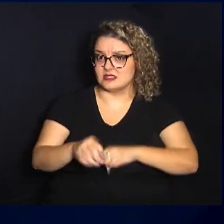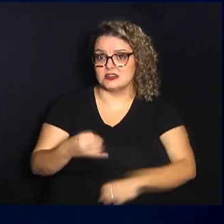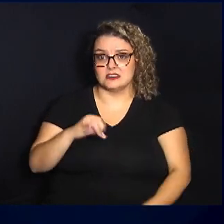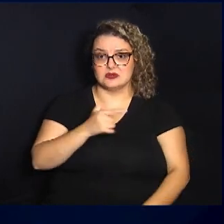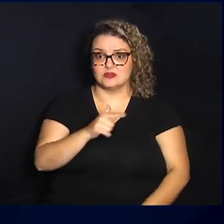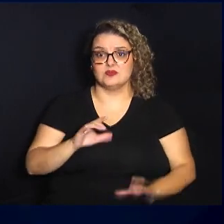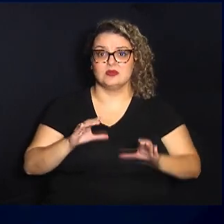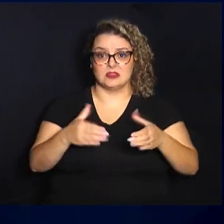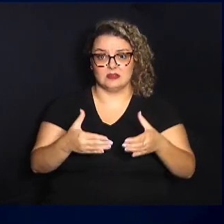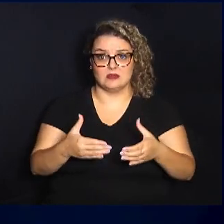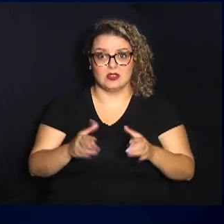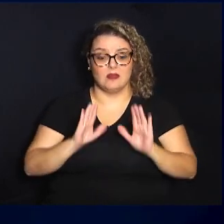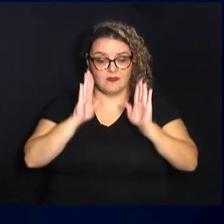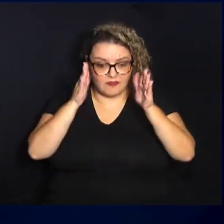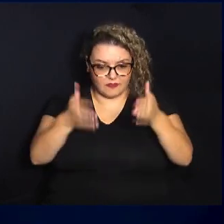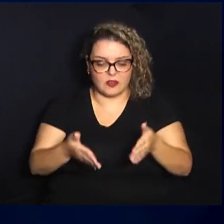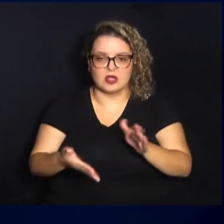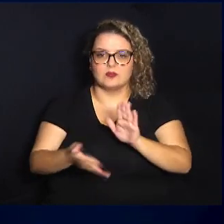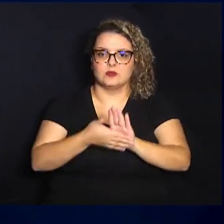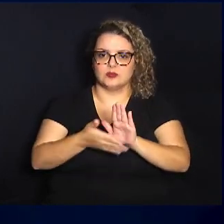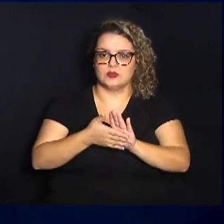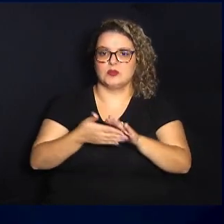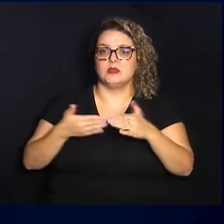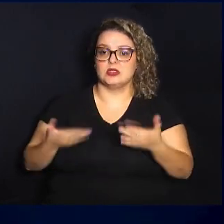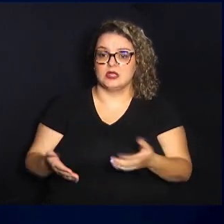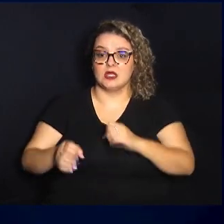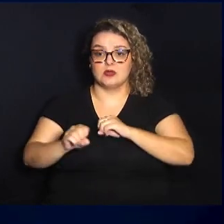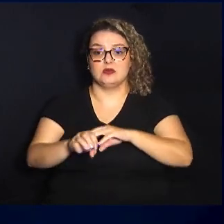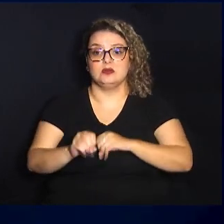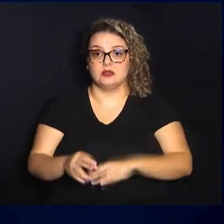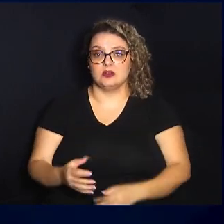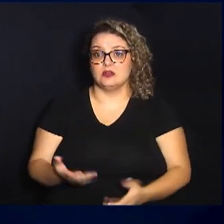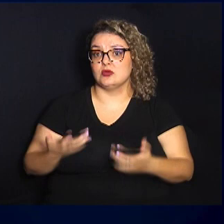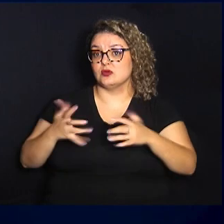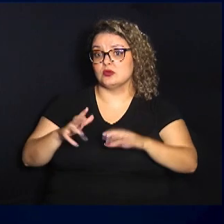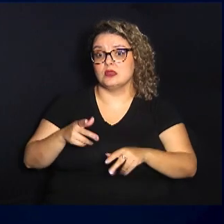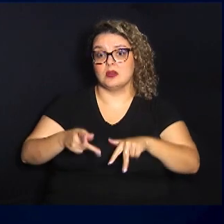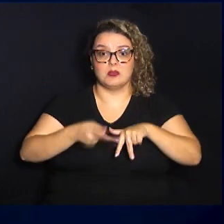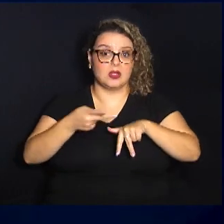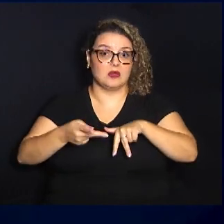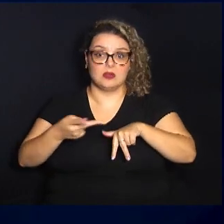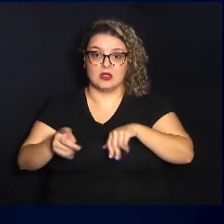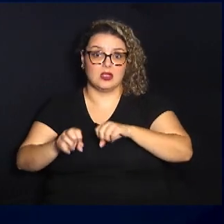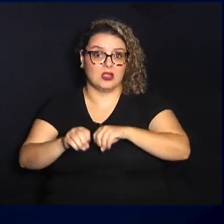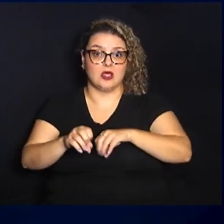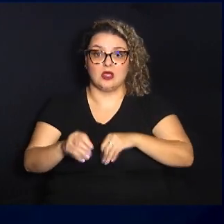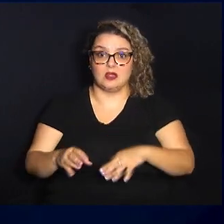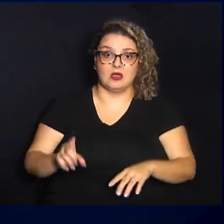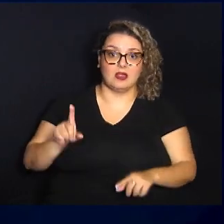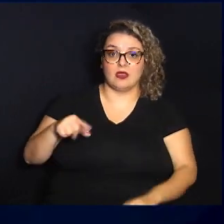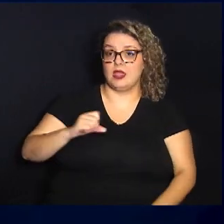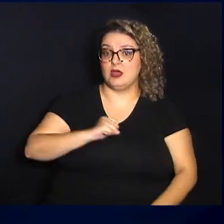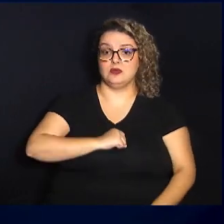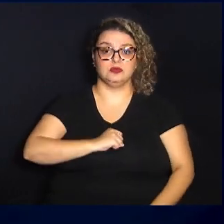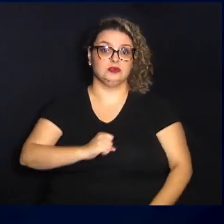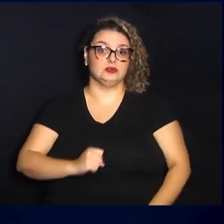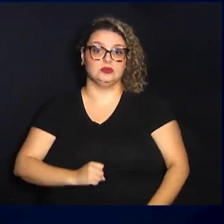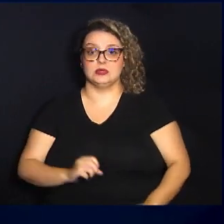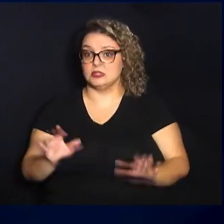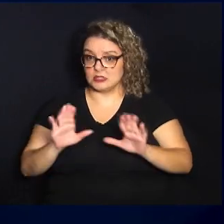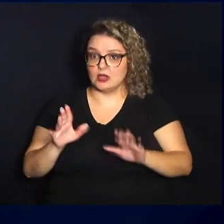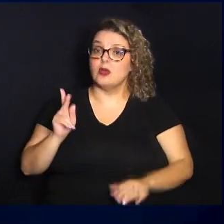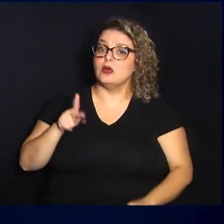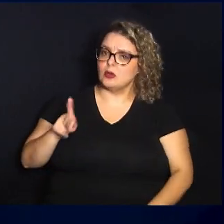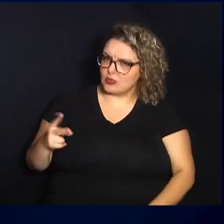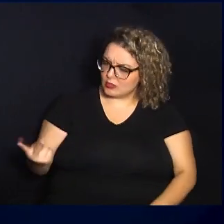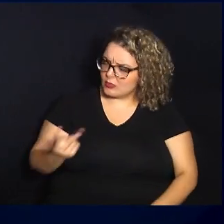para aquele propósito e a educação eu não quero aqui fazer um discurso de que a educação é sacerdócio que a gente não o professor tem que